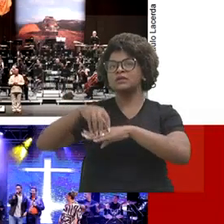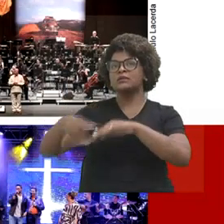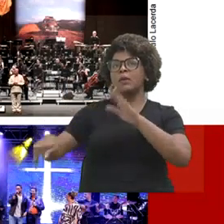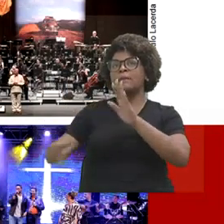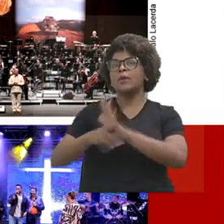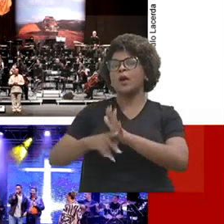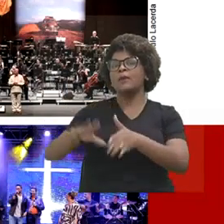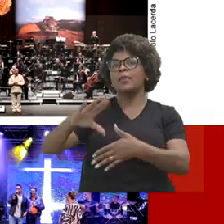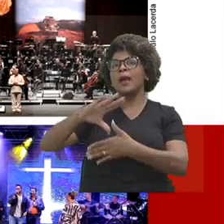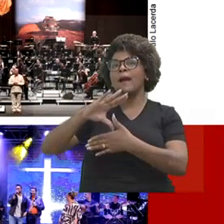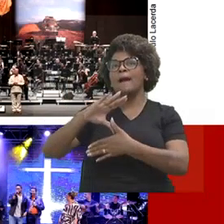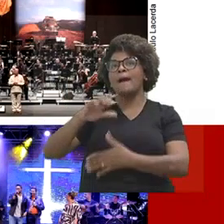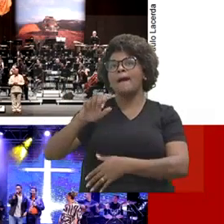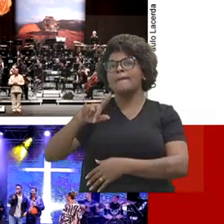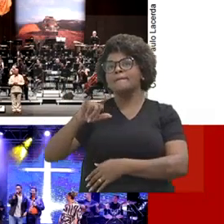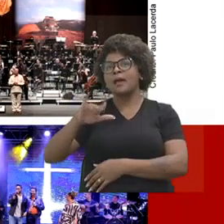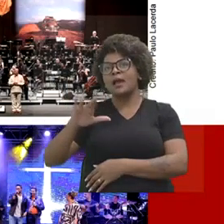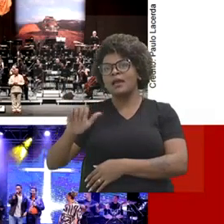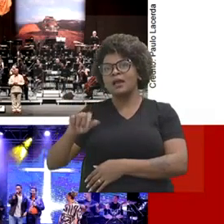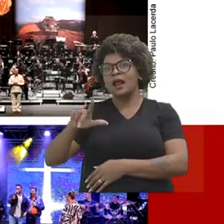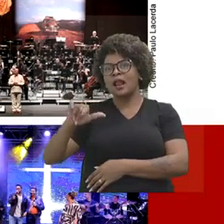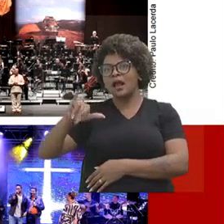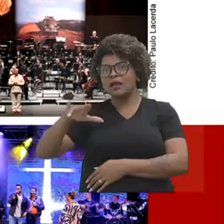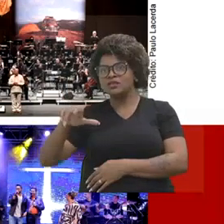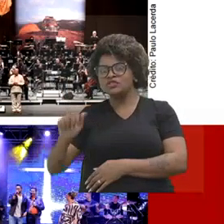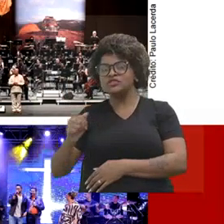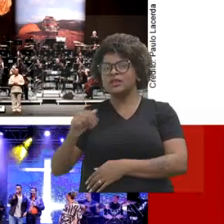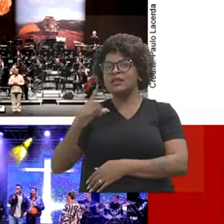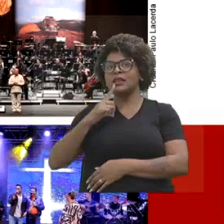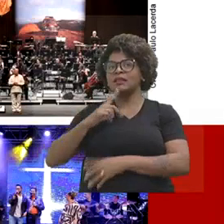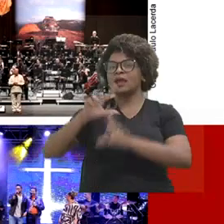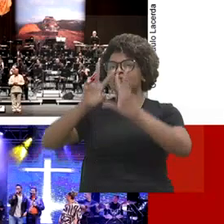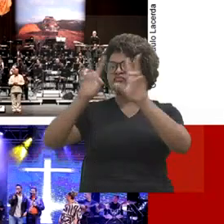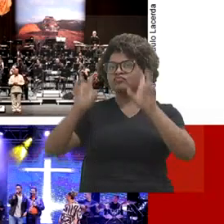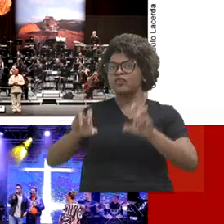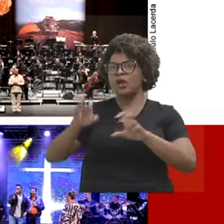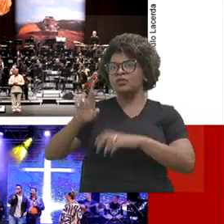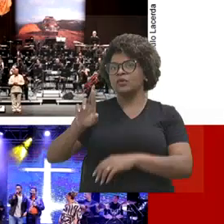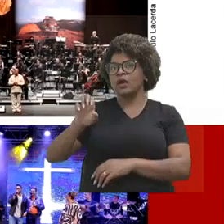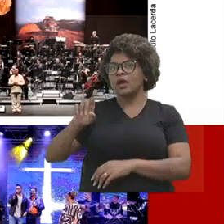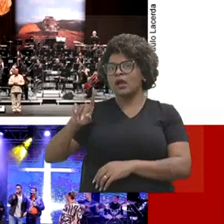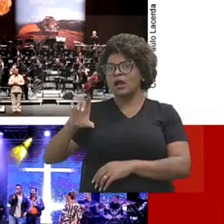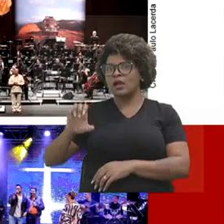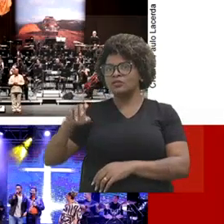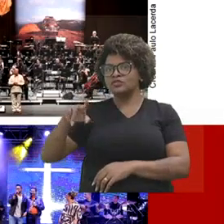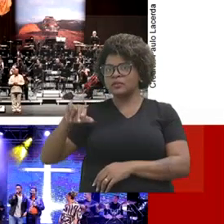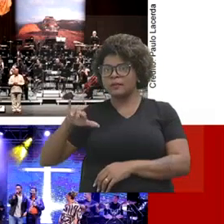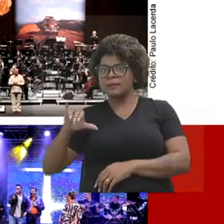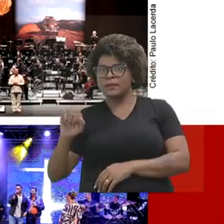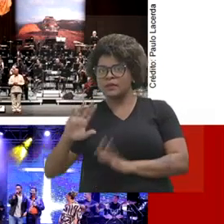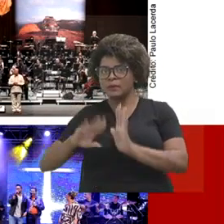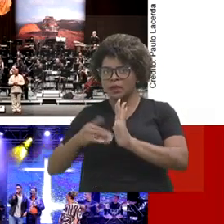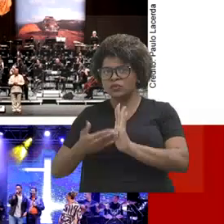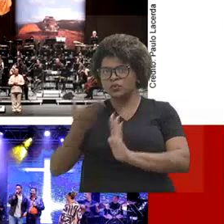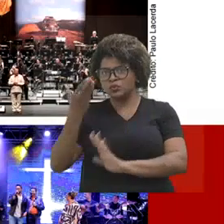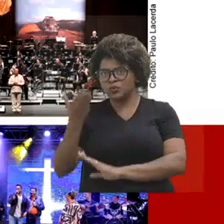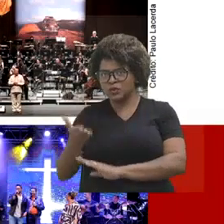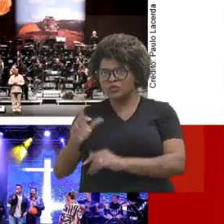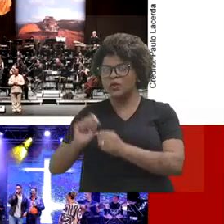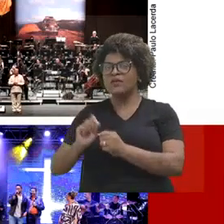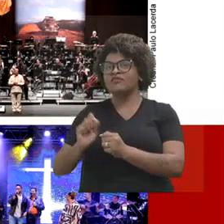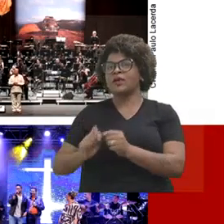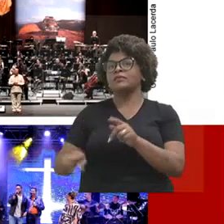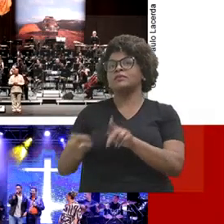circula com a TV e com a rádio. Ele está como Rede Minas, mas essas coberturas, por exemplo, aí são feitas pela rádio também, né? Início das